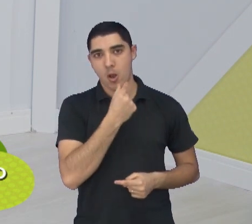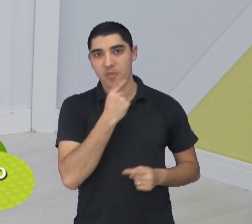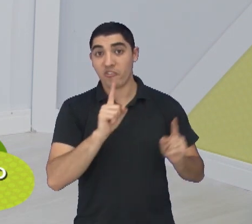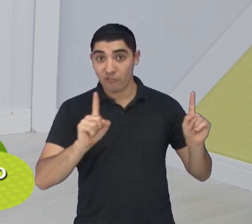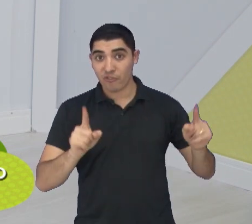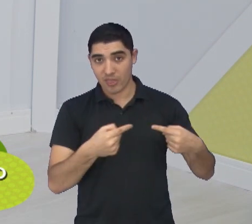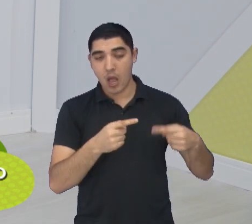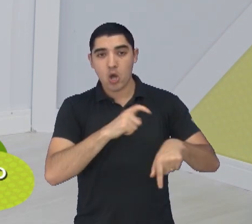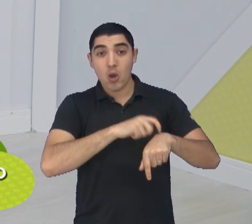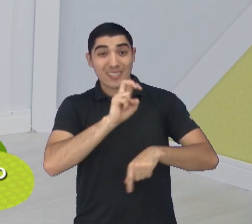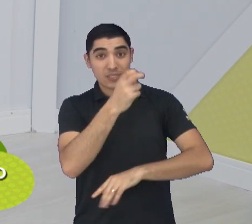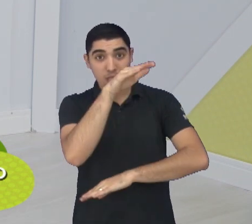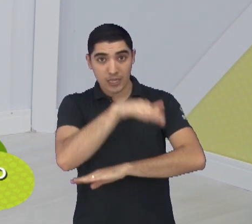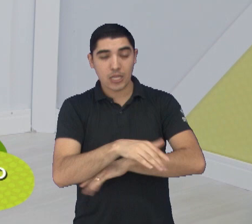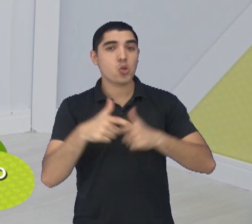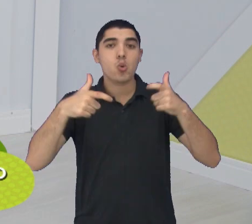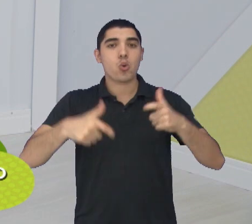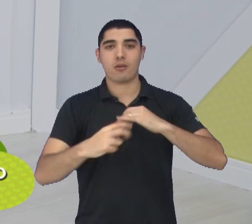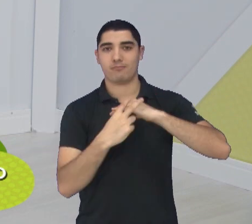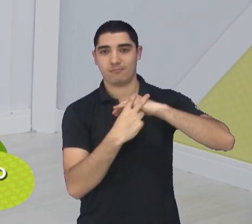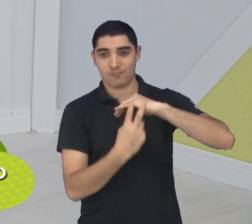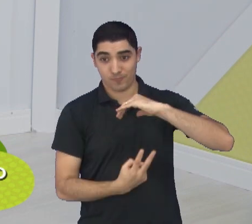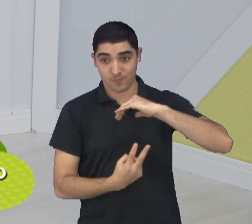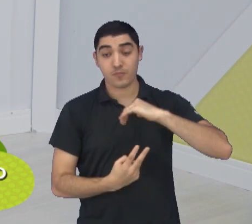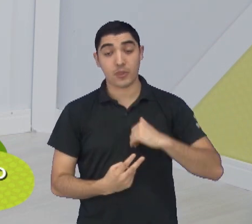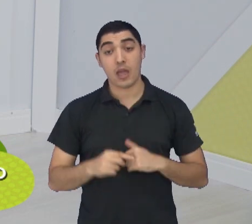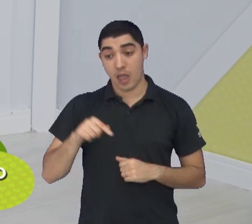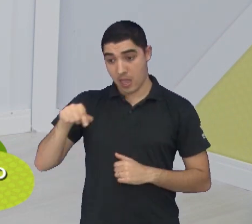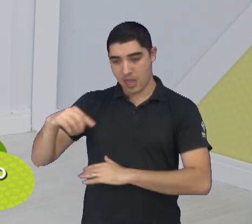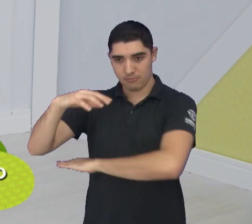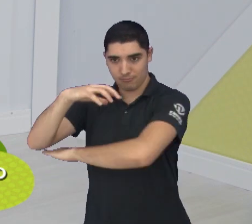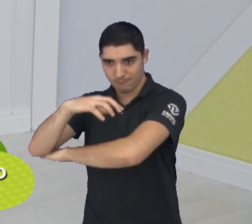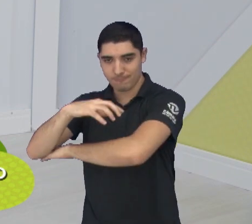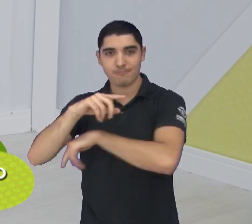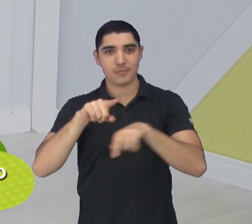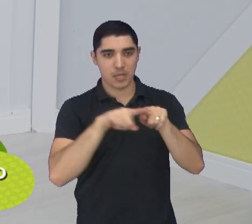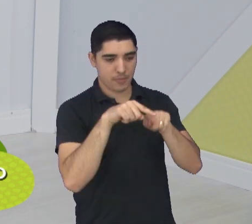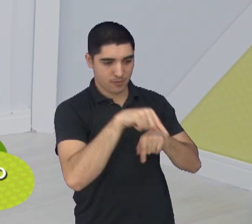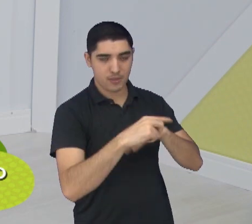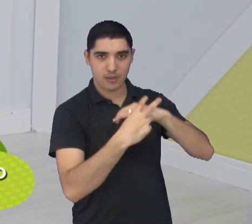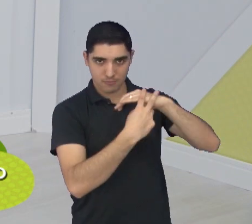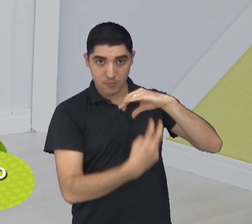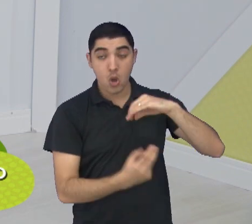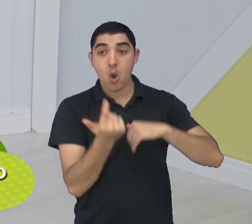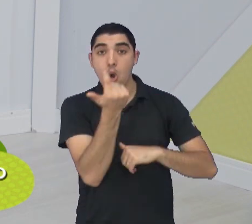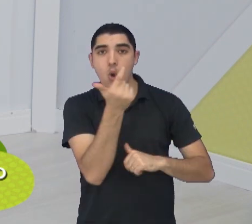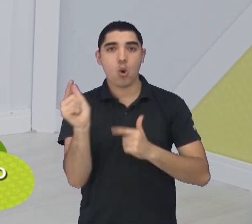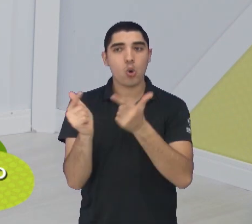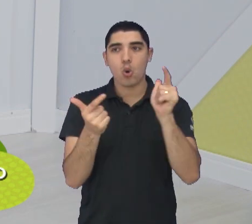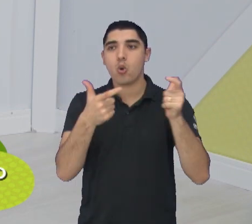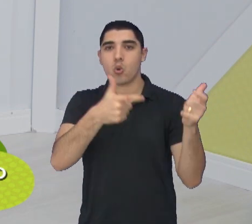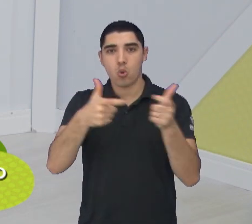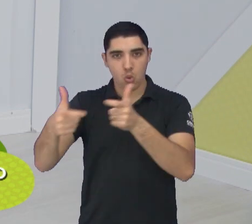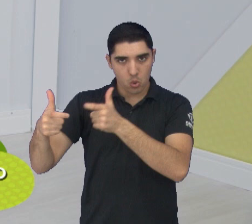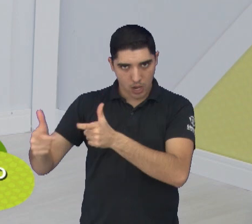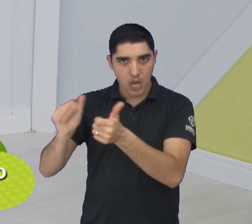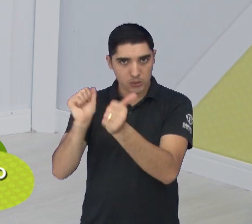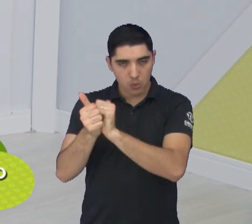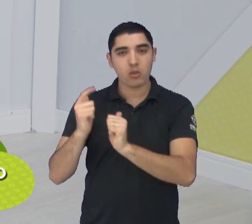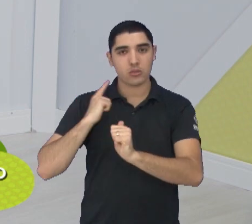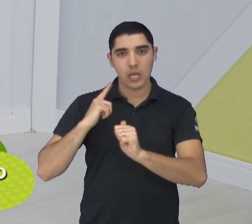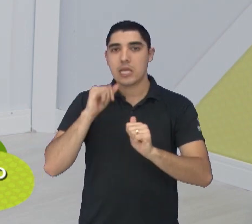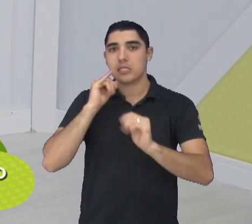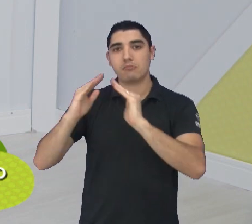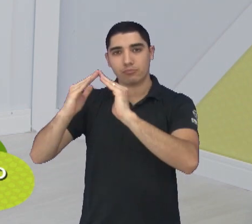5 da tarde, na Farmaconde Arena. Além do Teatrão e da Arena, outros ginásios municipais receberão a competição, como o